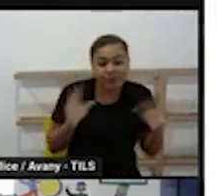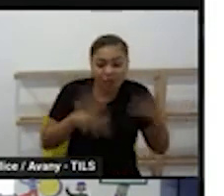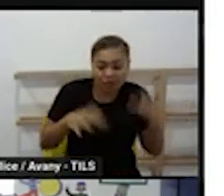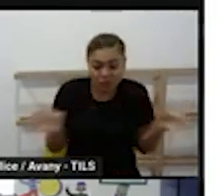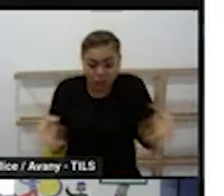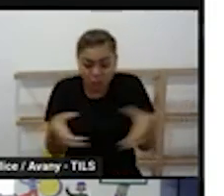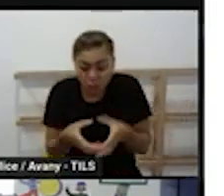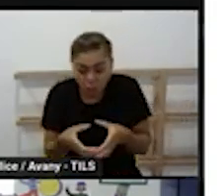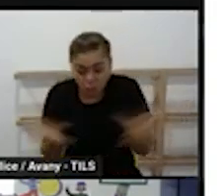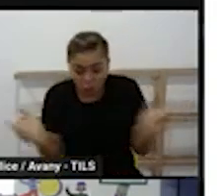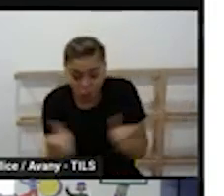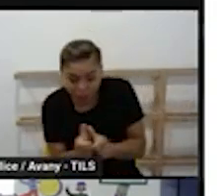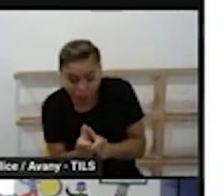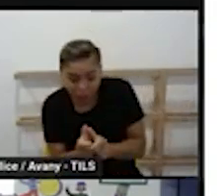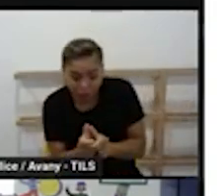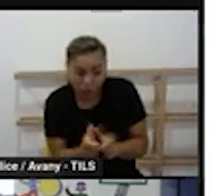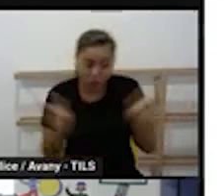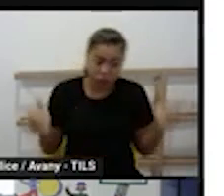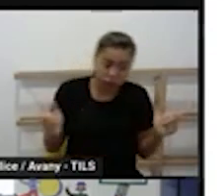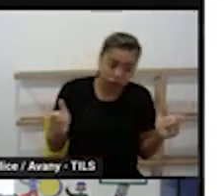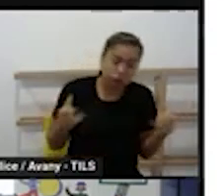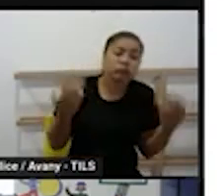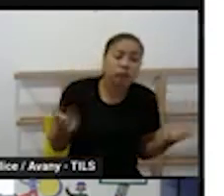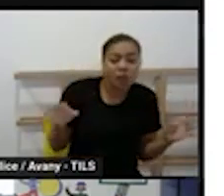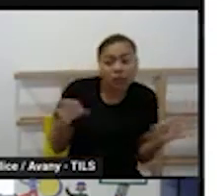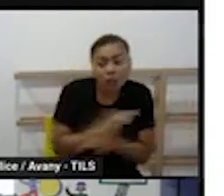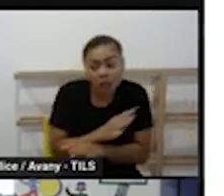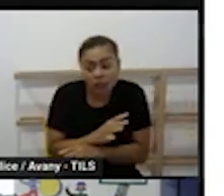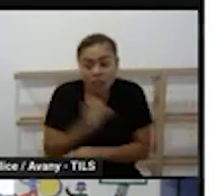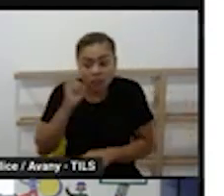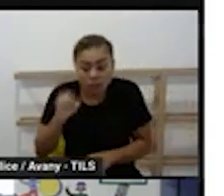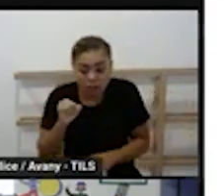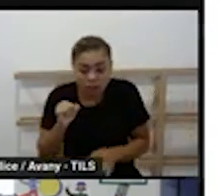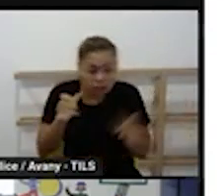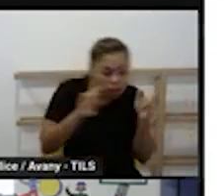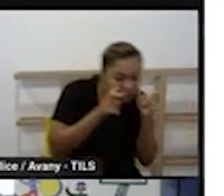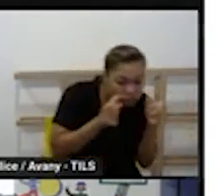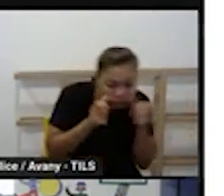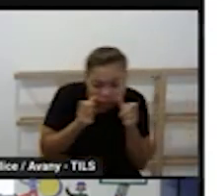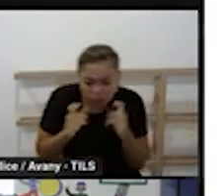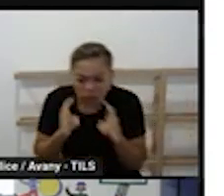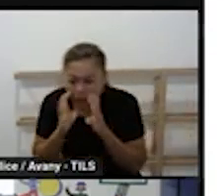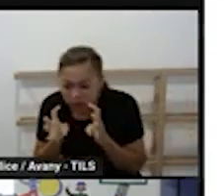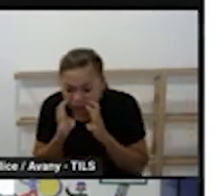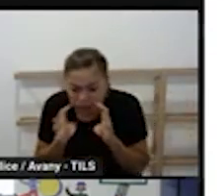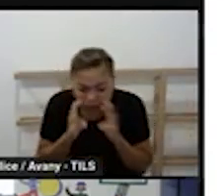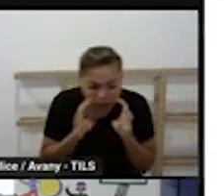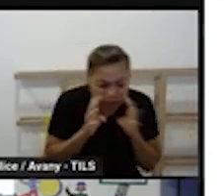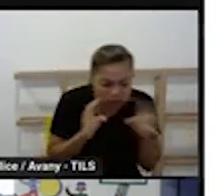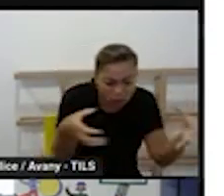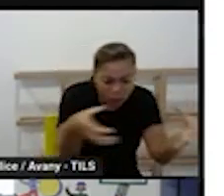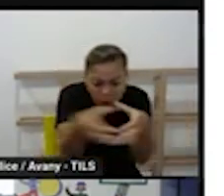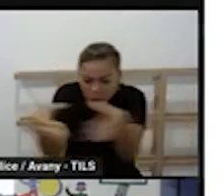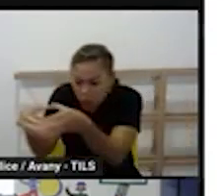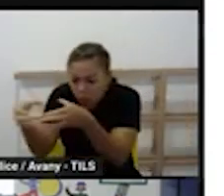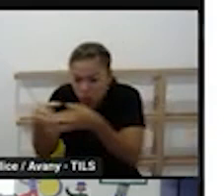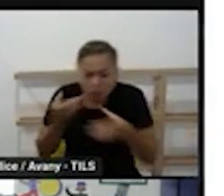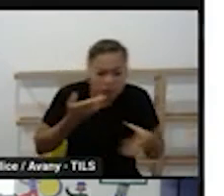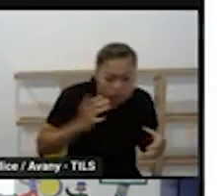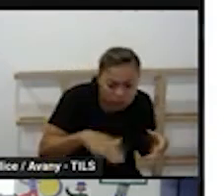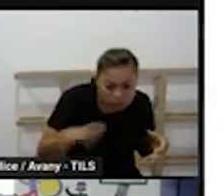na hora de realizar uma determinada experiência que eu vou dar atenção maior a esse grupo e de que forma eu vou separar isso eu já vou deixar uma segunda